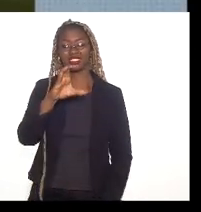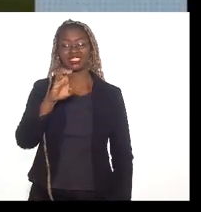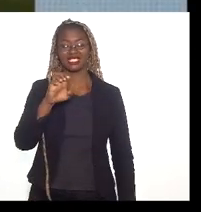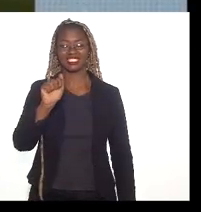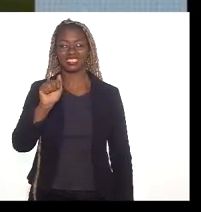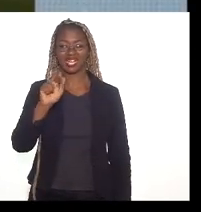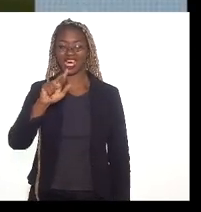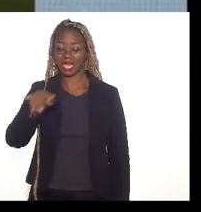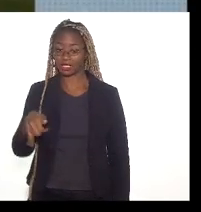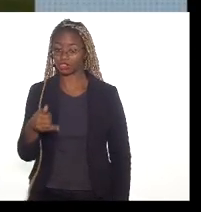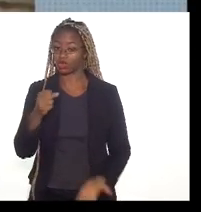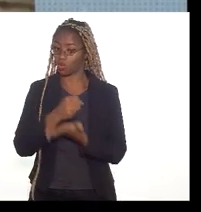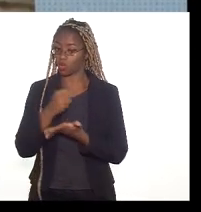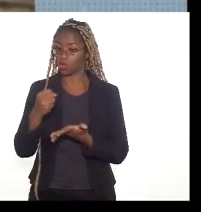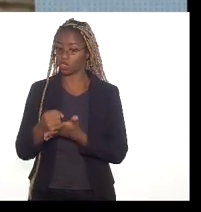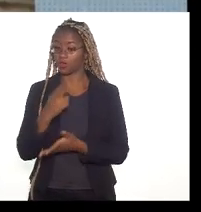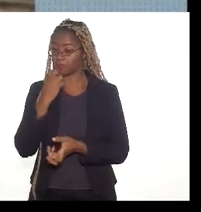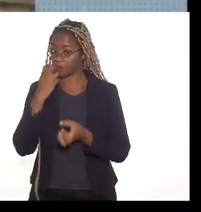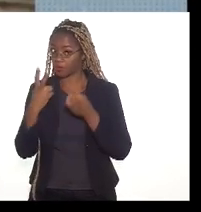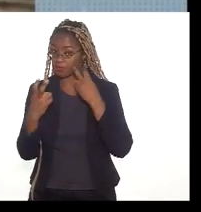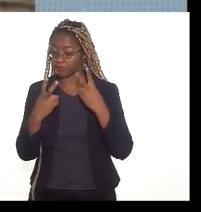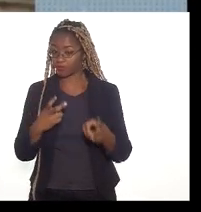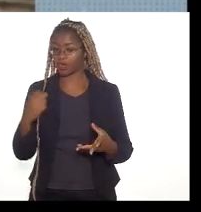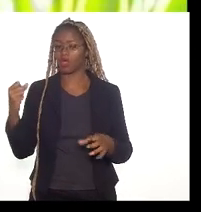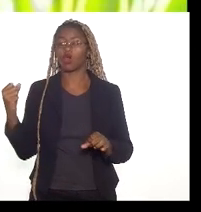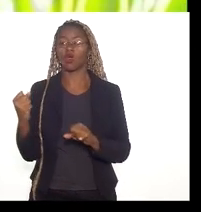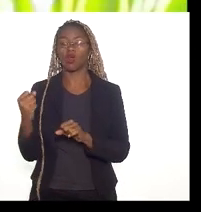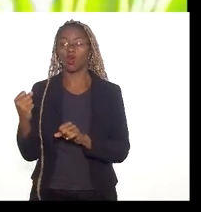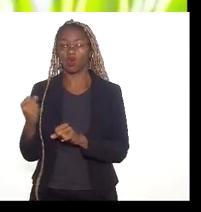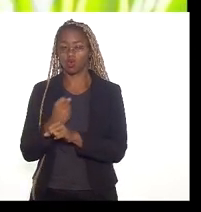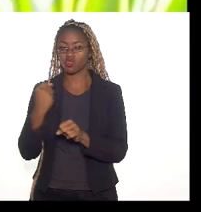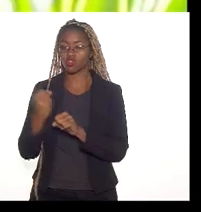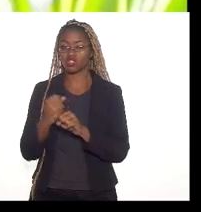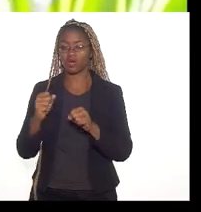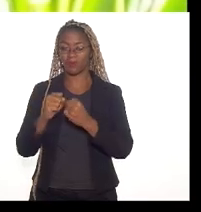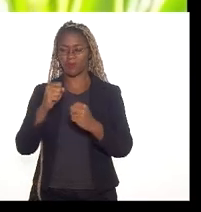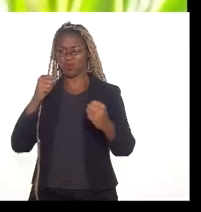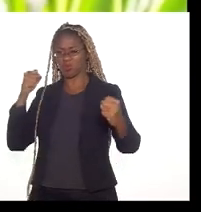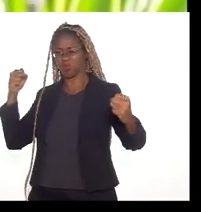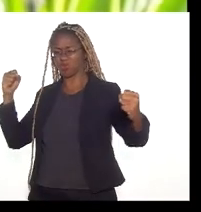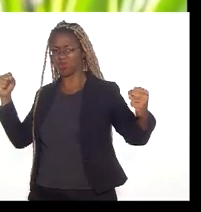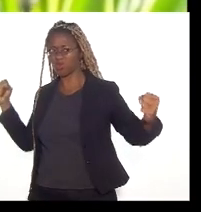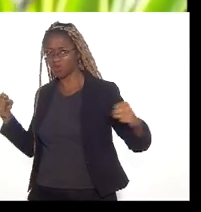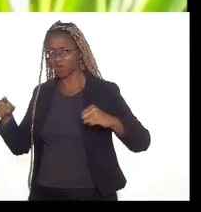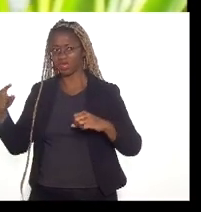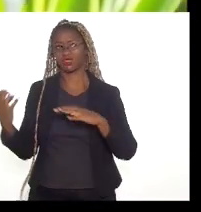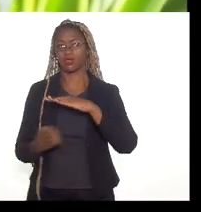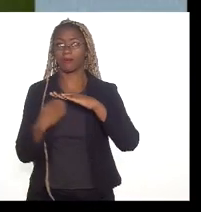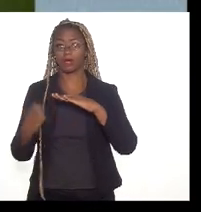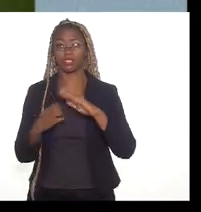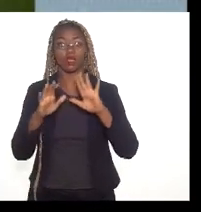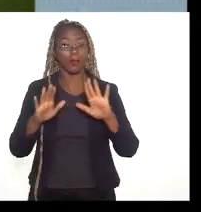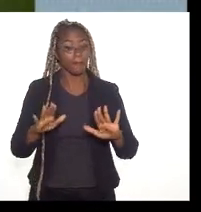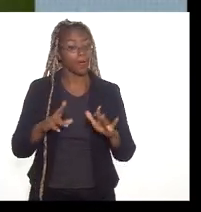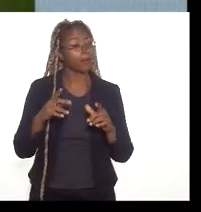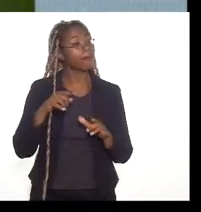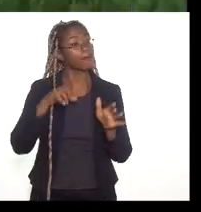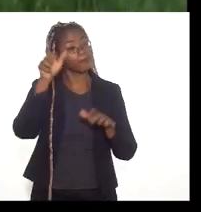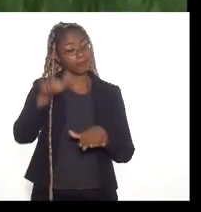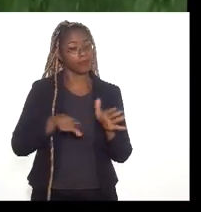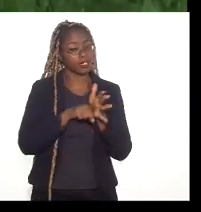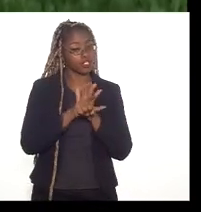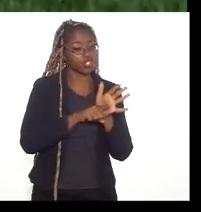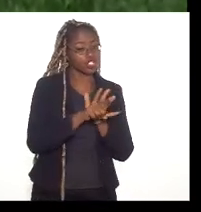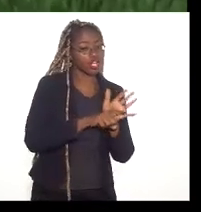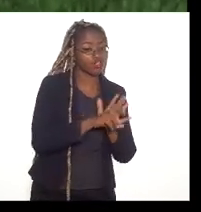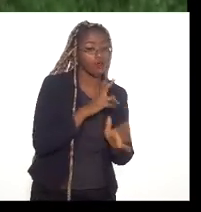O contrato prevê a construção de galpões para empresas, mas esse pesquisador da UFRJ denuncia a obra não tem